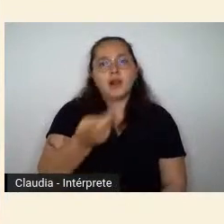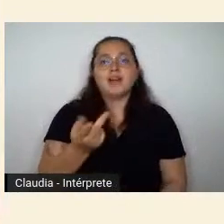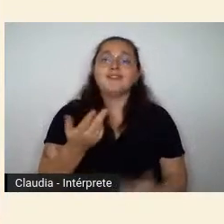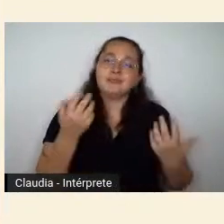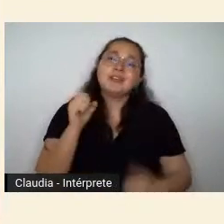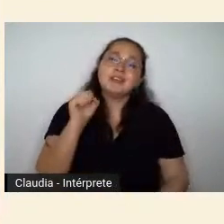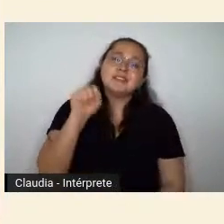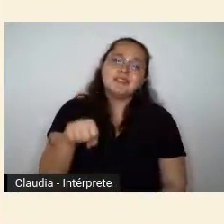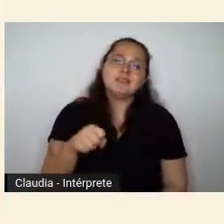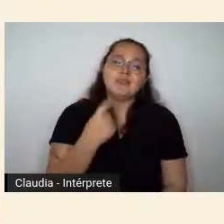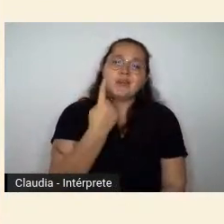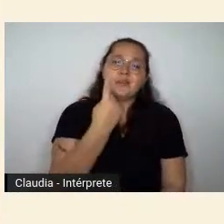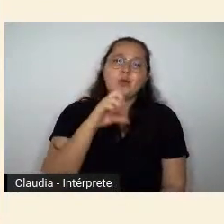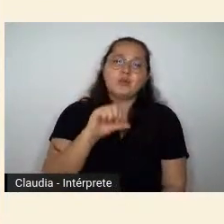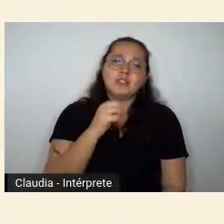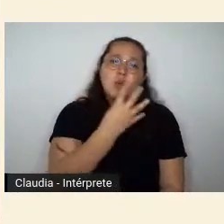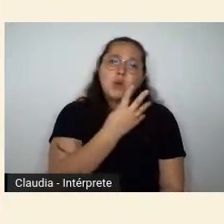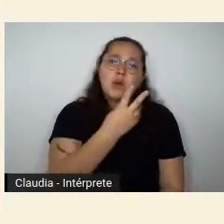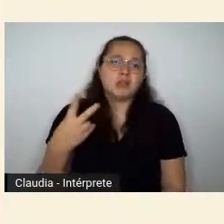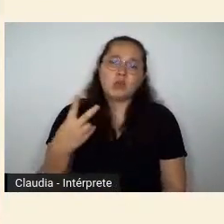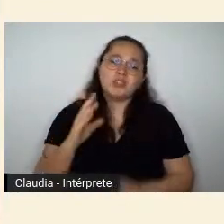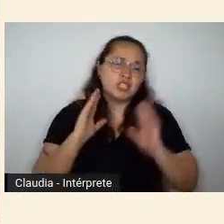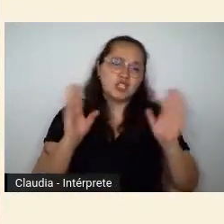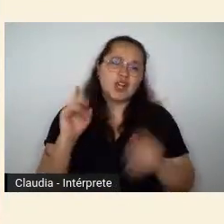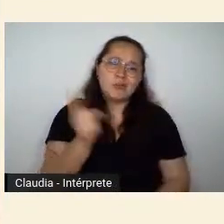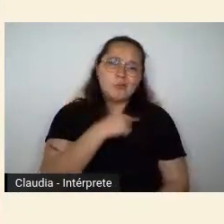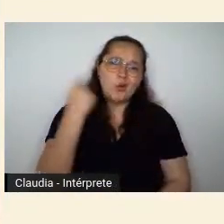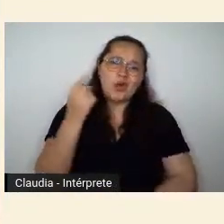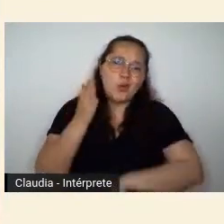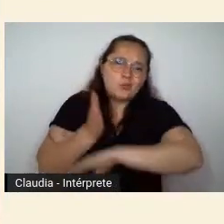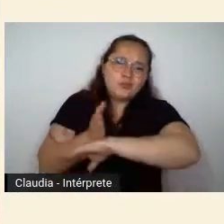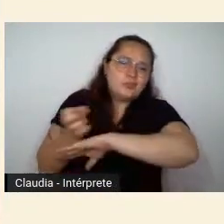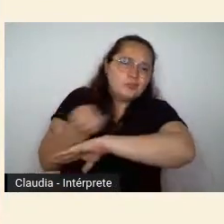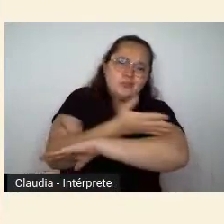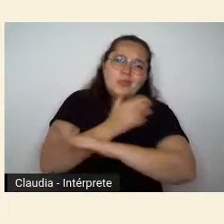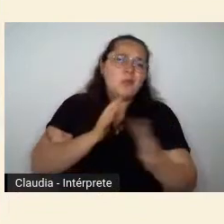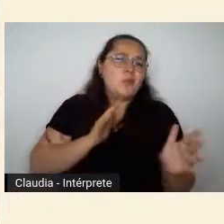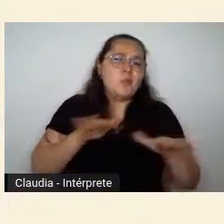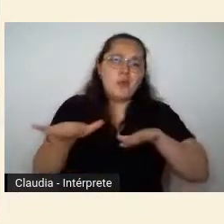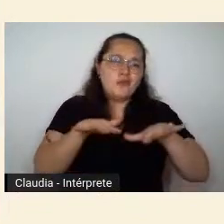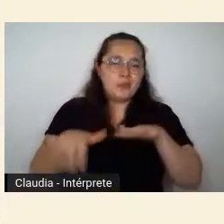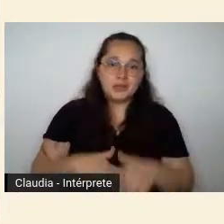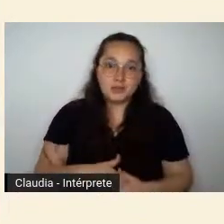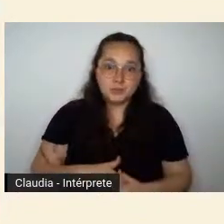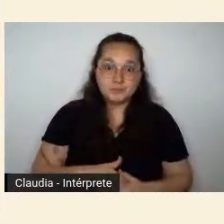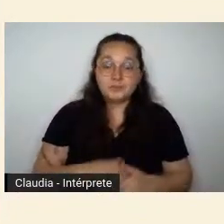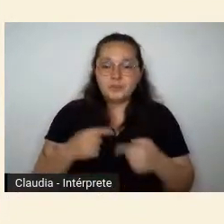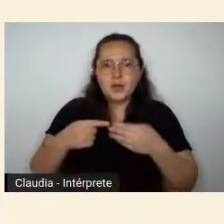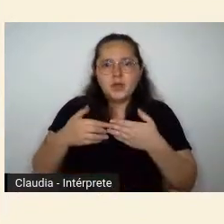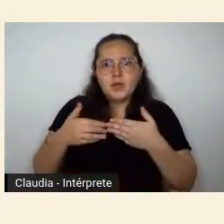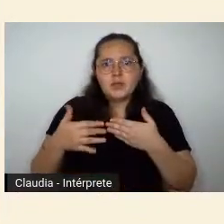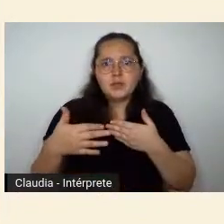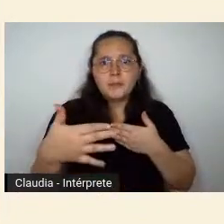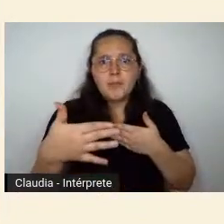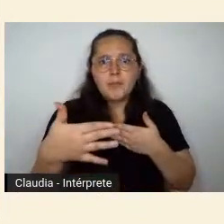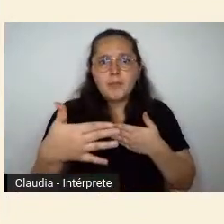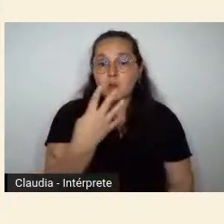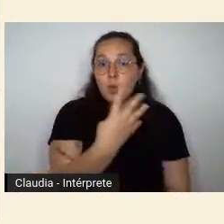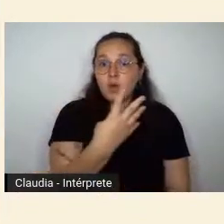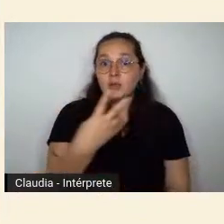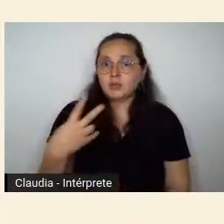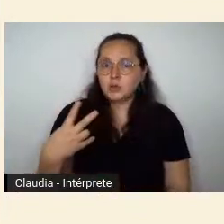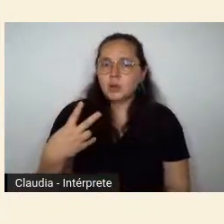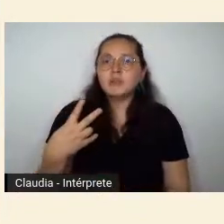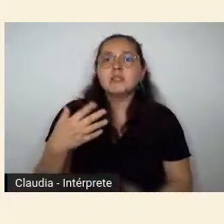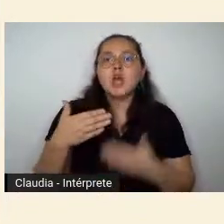já tinha morrido em 1952 ele surge como dúvida de sua importância porém cada vez mais